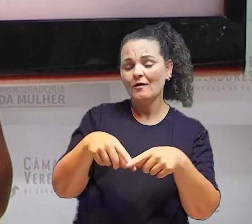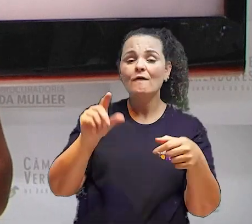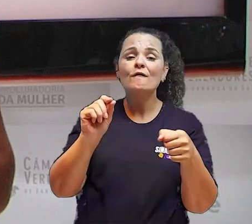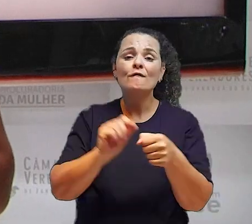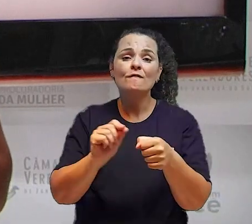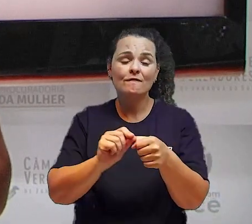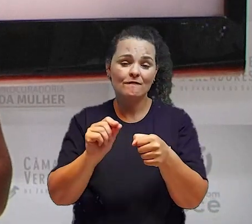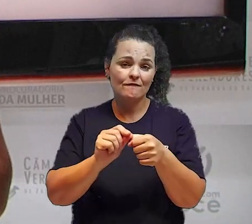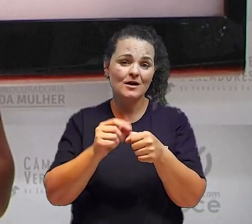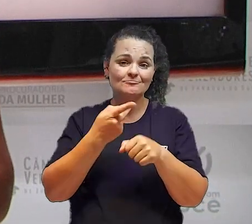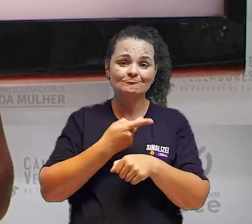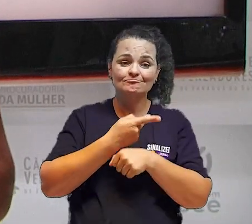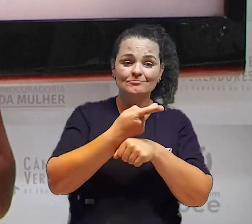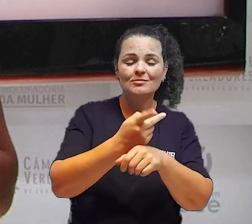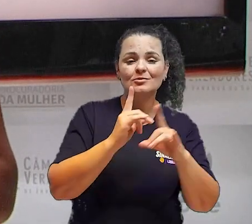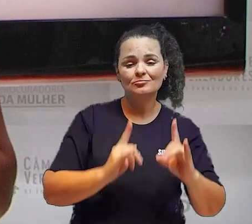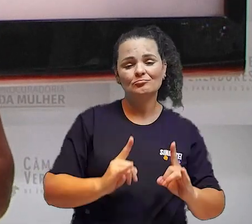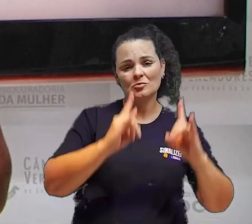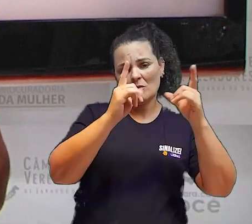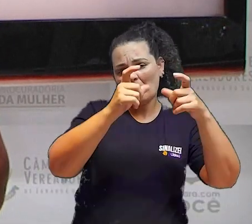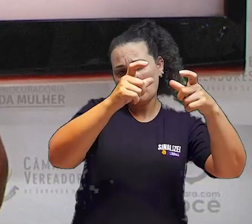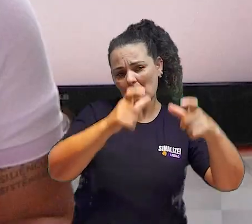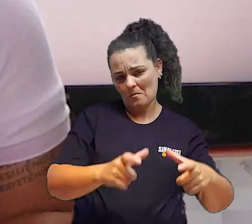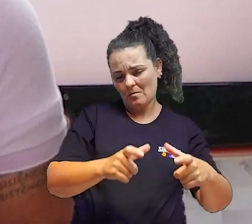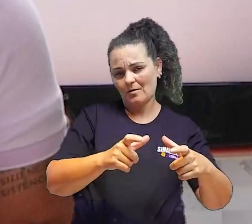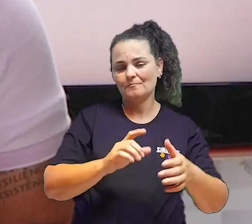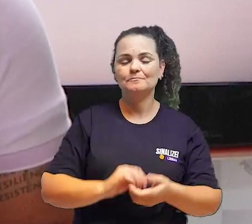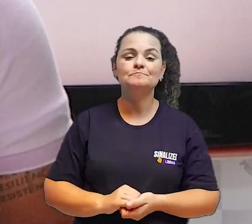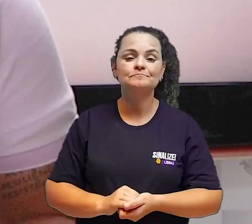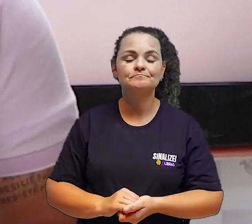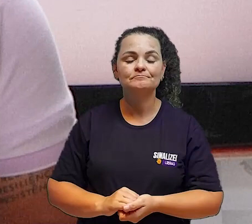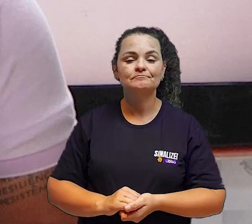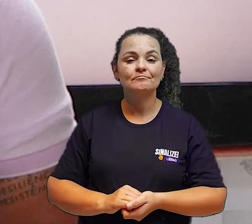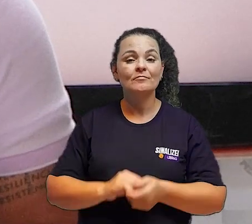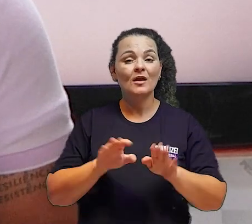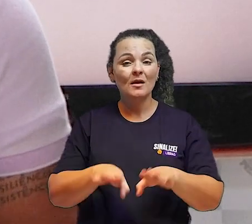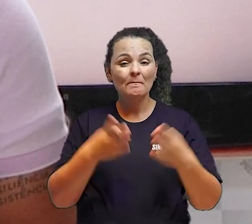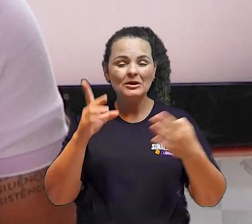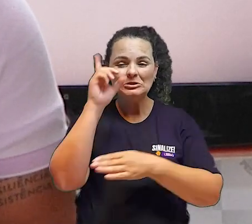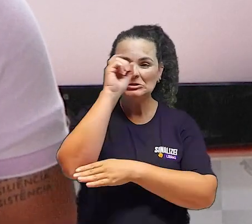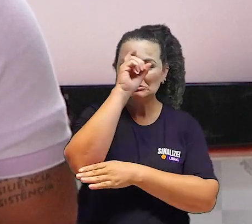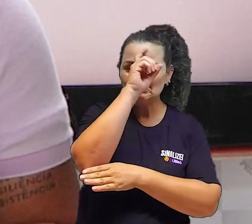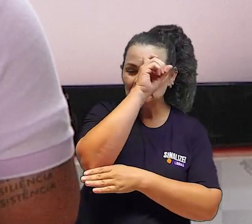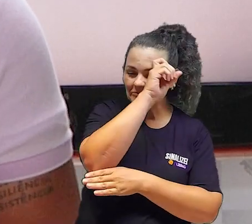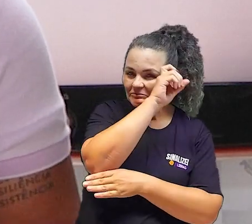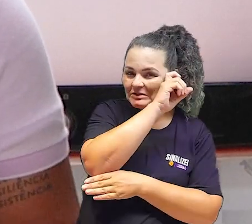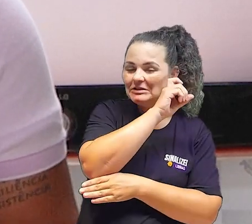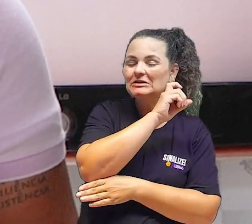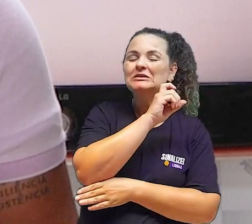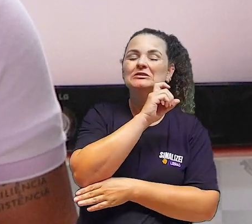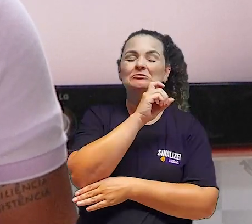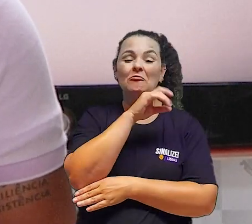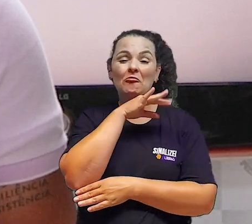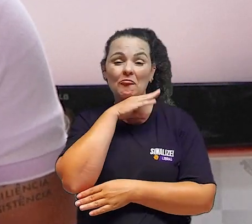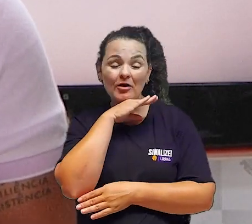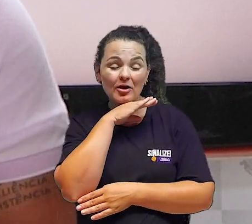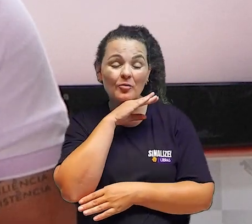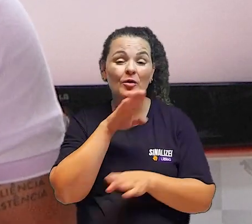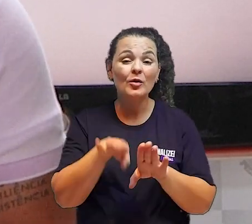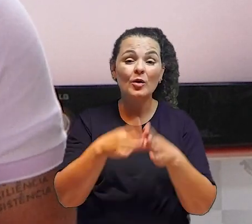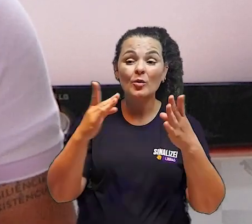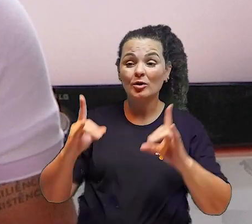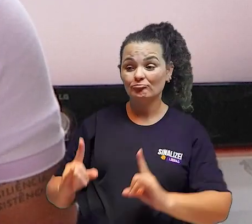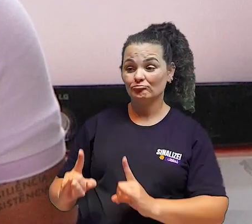atividades em um imóvel locado e improvisado. A situação se agrava devido à reforma do prédio da